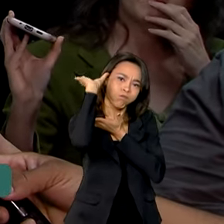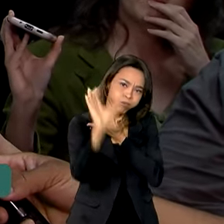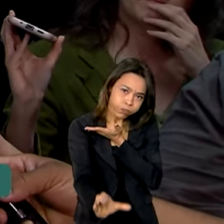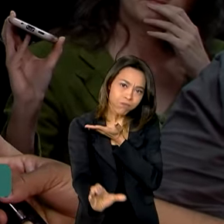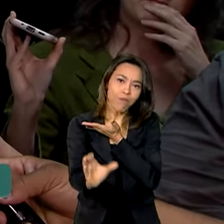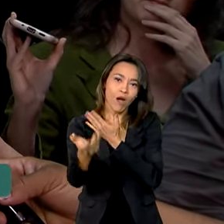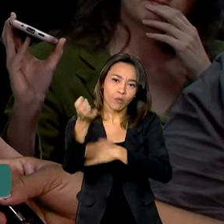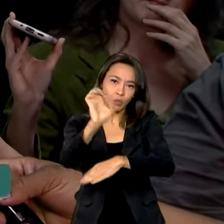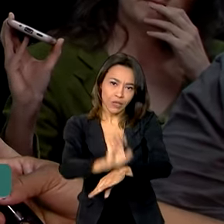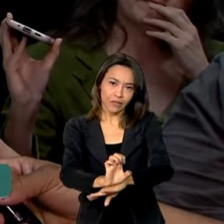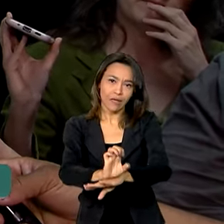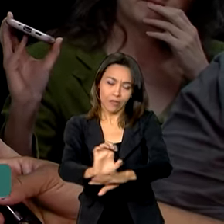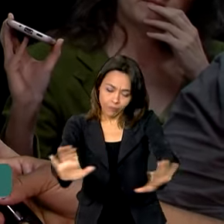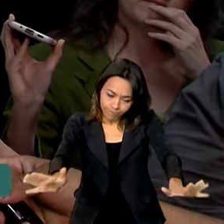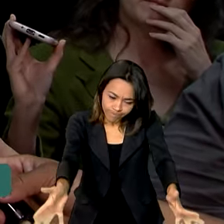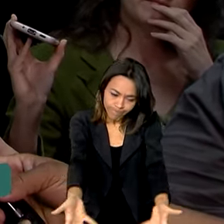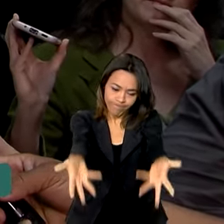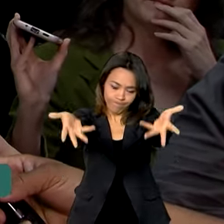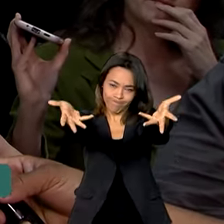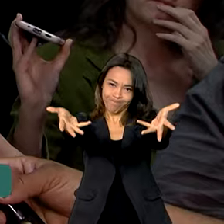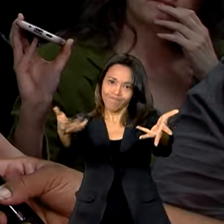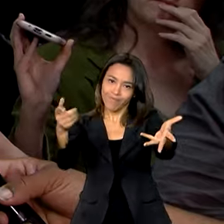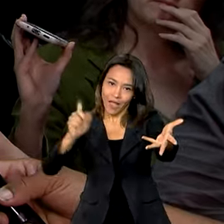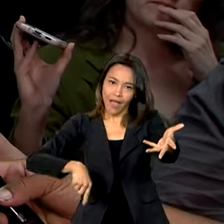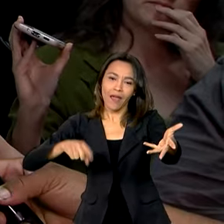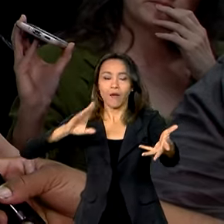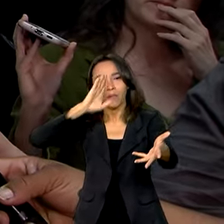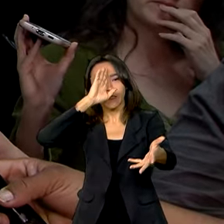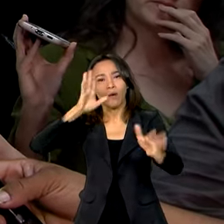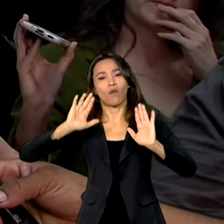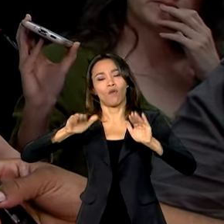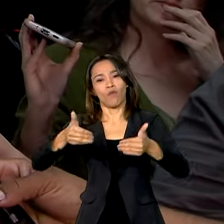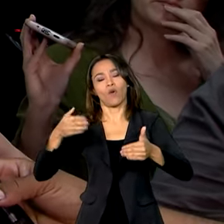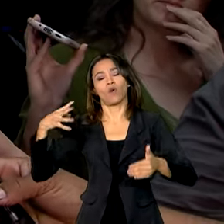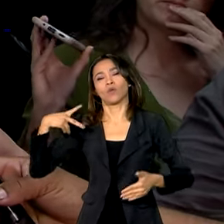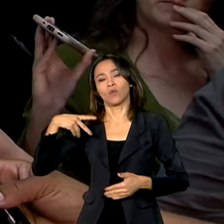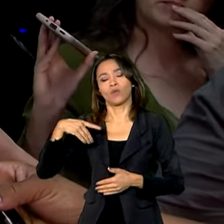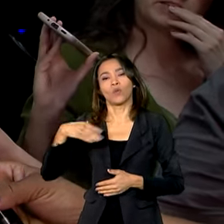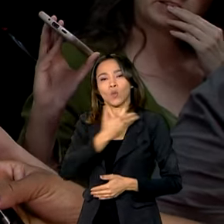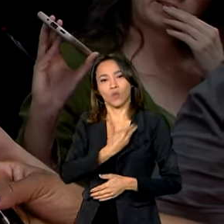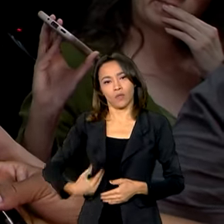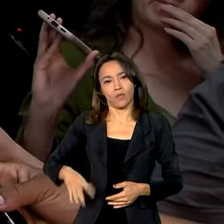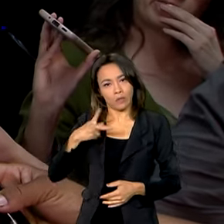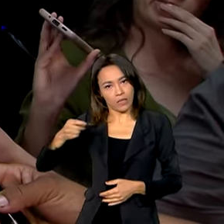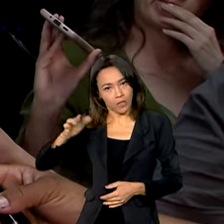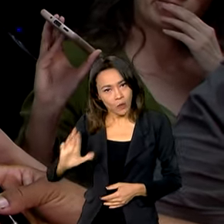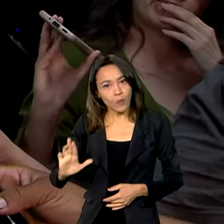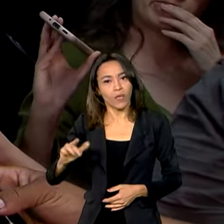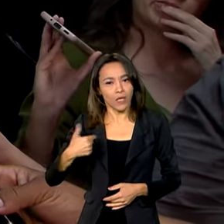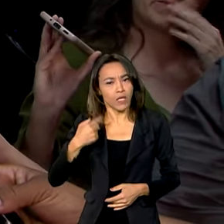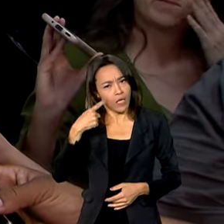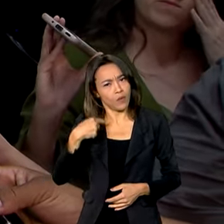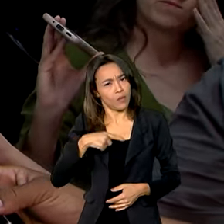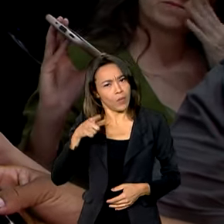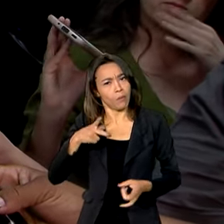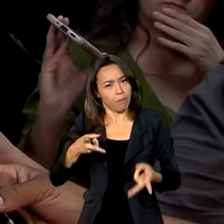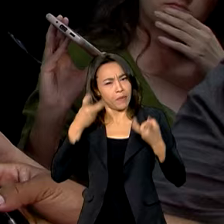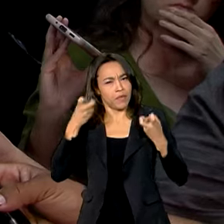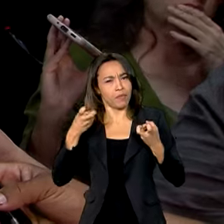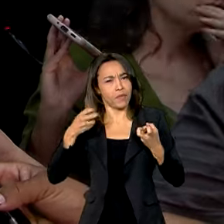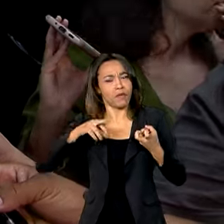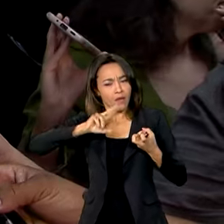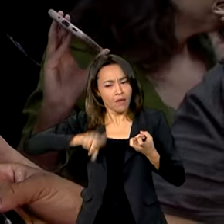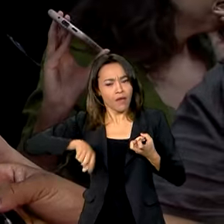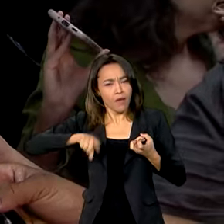poder ajudar o Estado do Rio Grande do Sul. uma prioridade do governo do presidente Lula e eu tenho visto que é uma prioridade de todas as